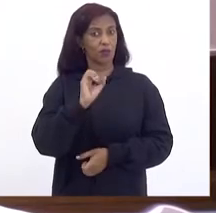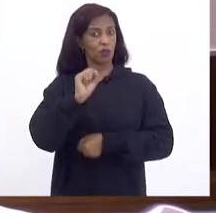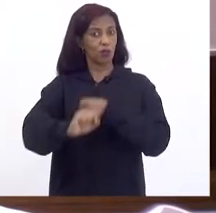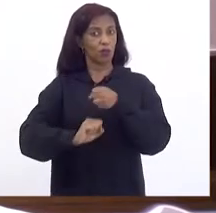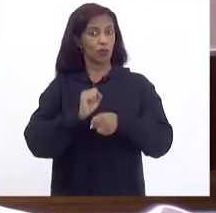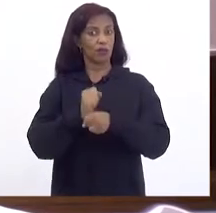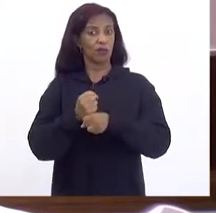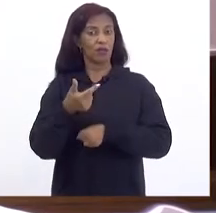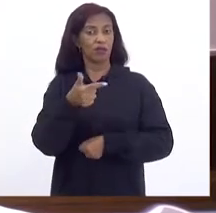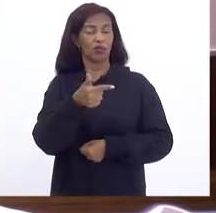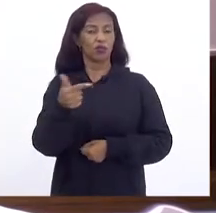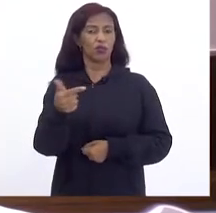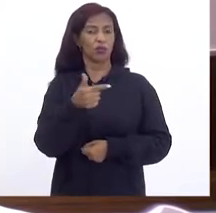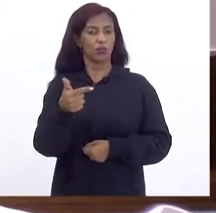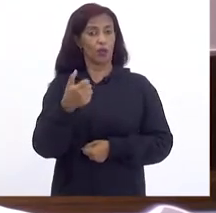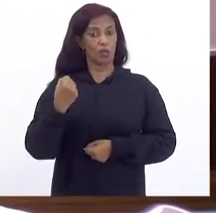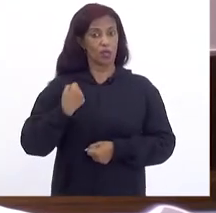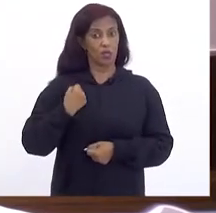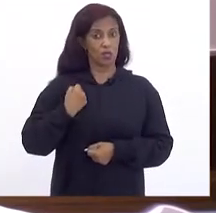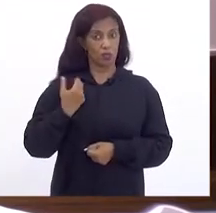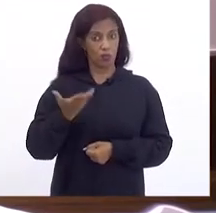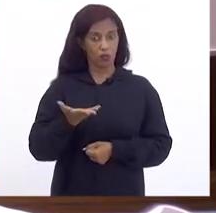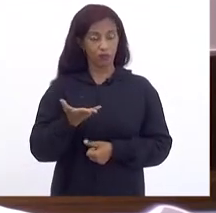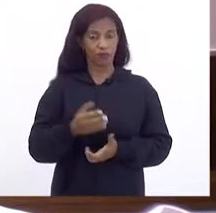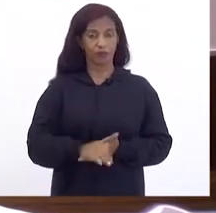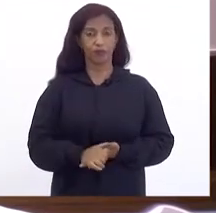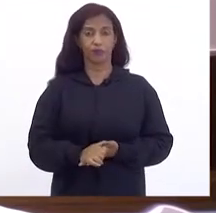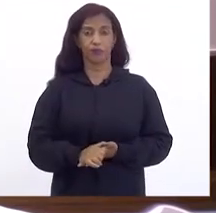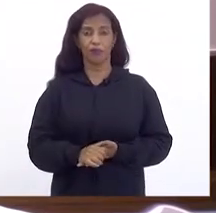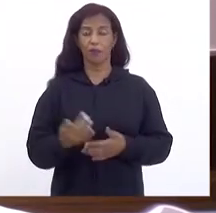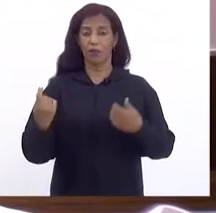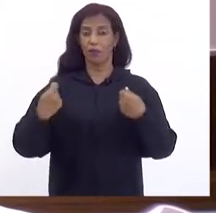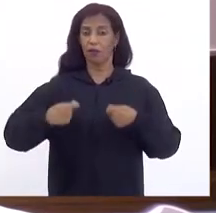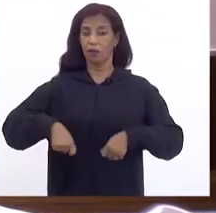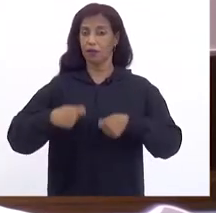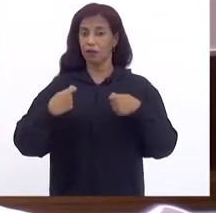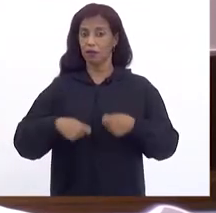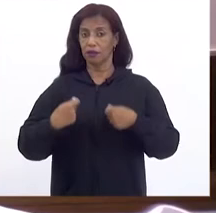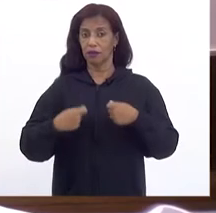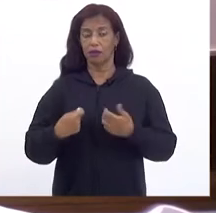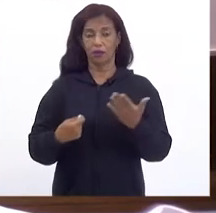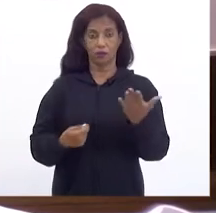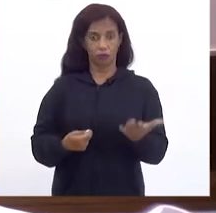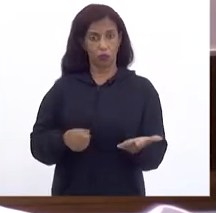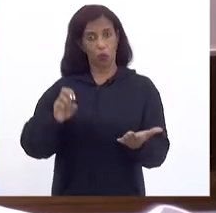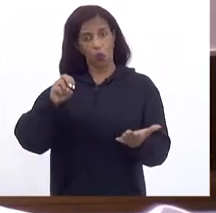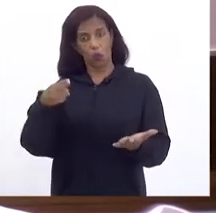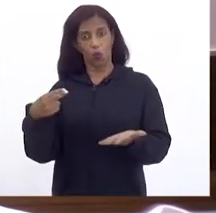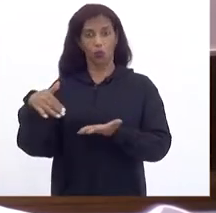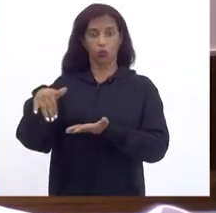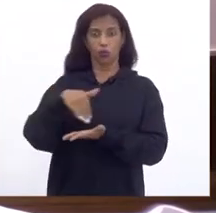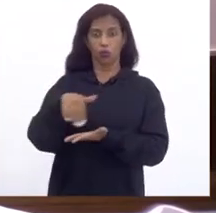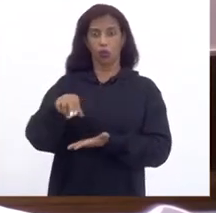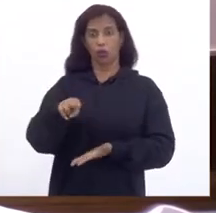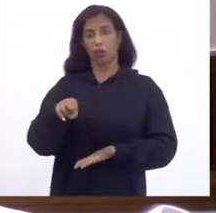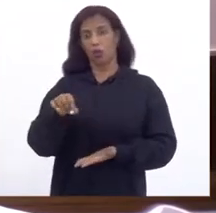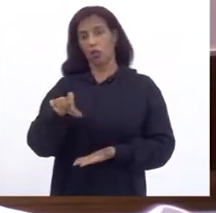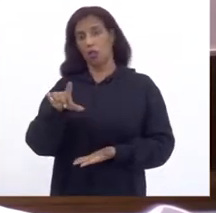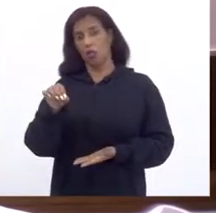Este número Era necessário Que o senhor O secretário Nelson Rocha